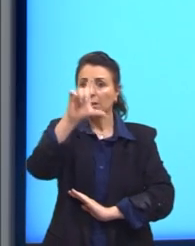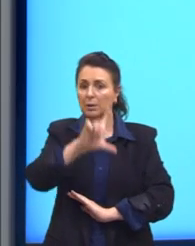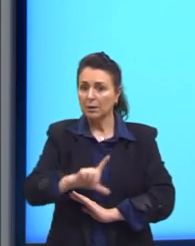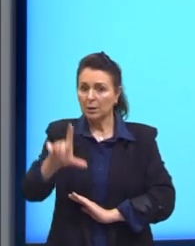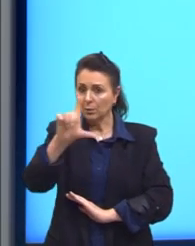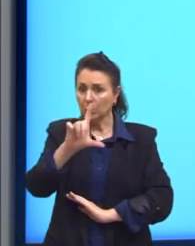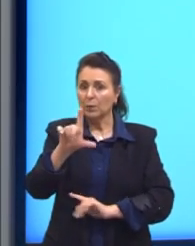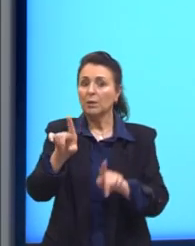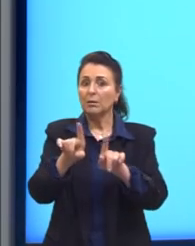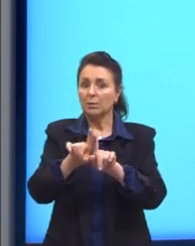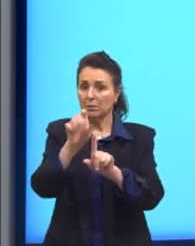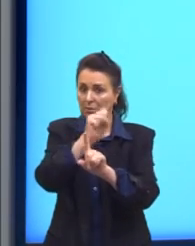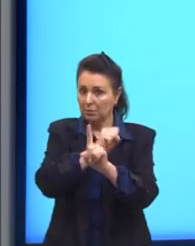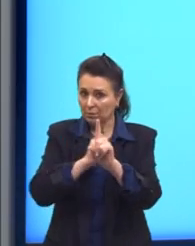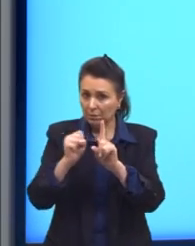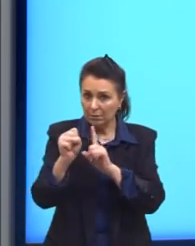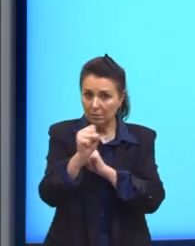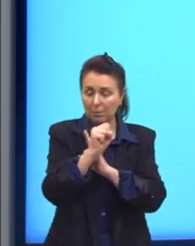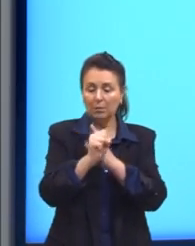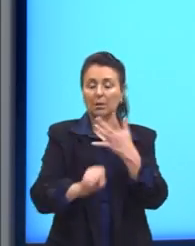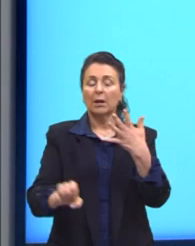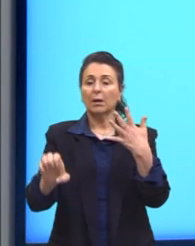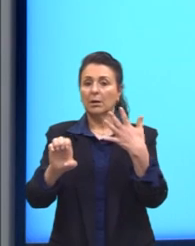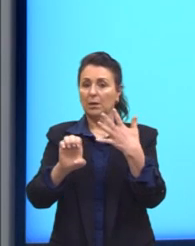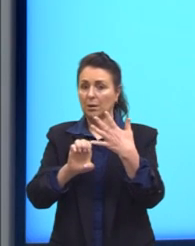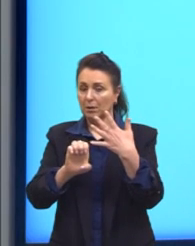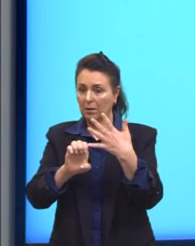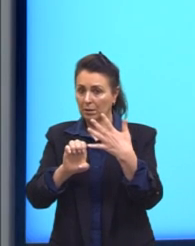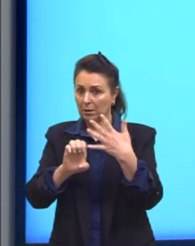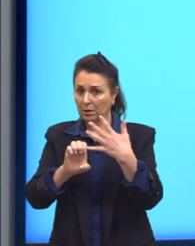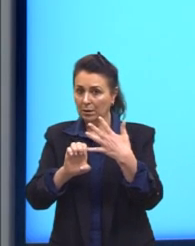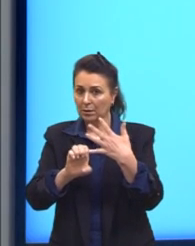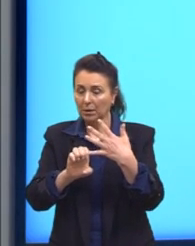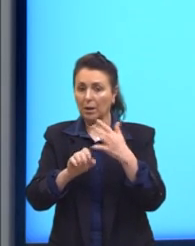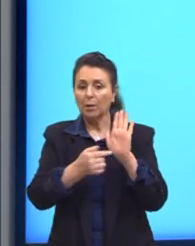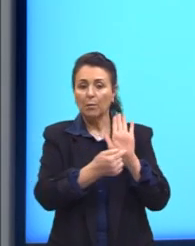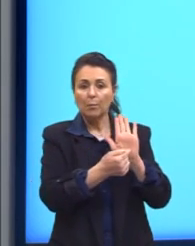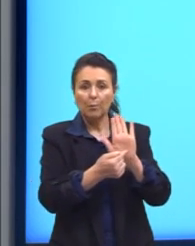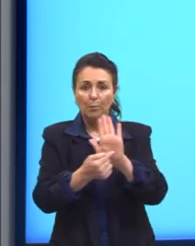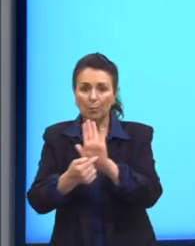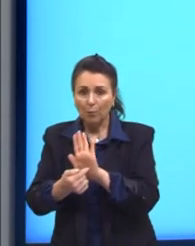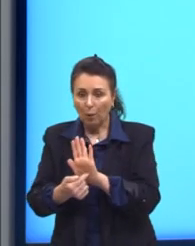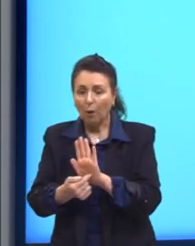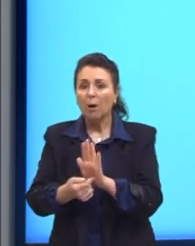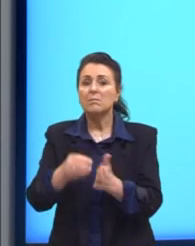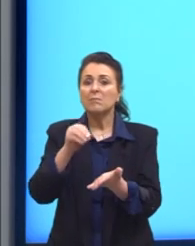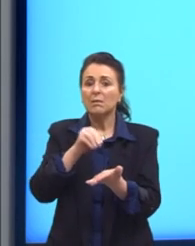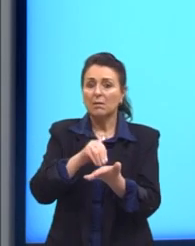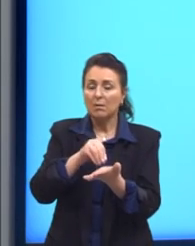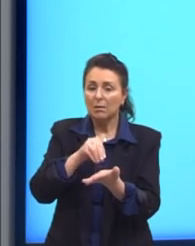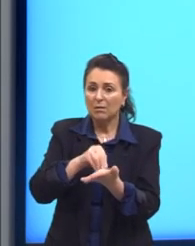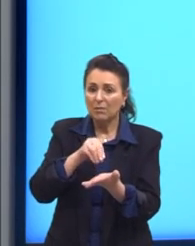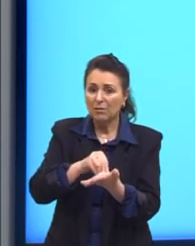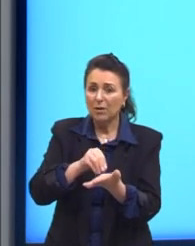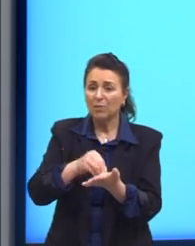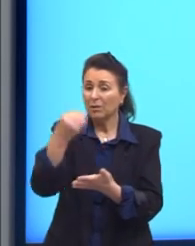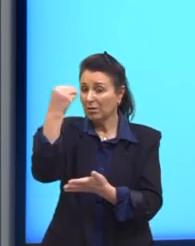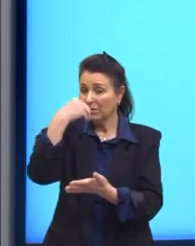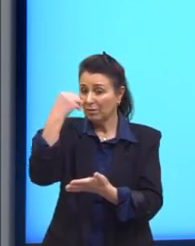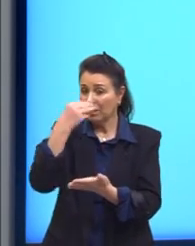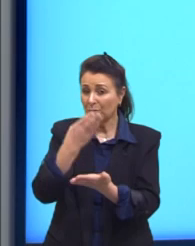sociologia? Ou letra E, expõe a ineficácia nos estudos para alterar tal comportamento?